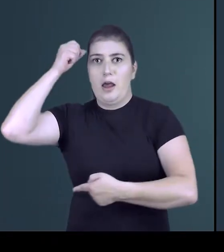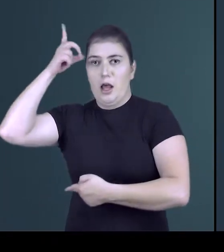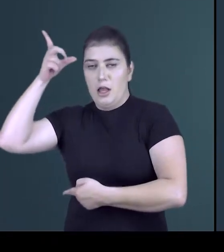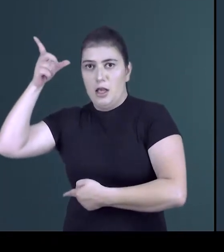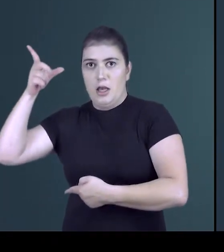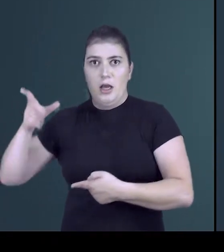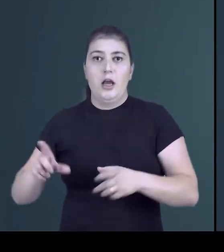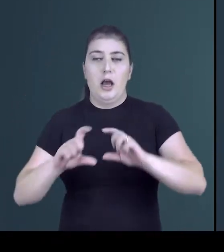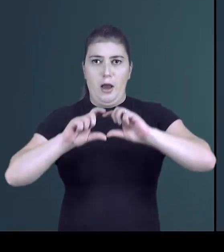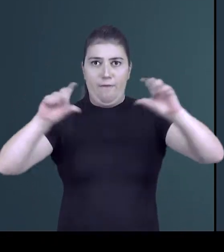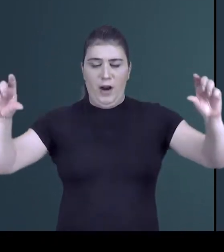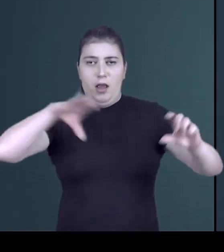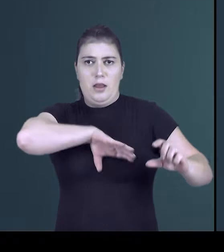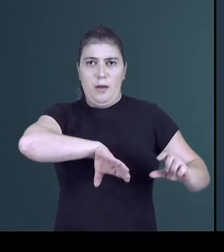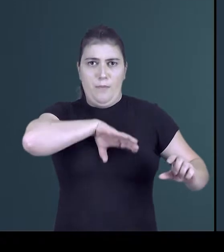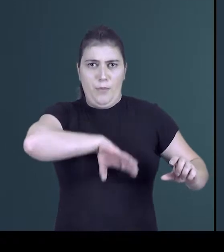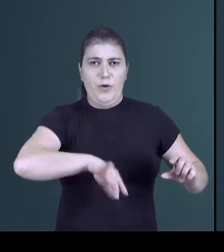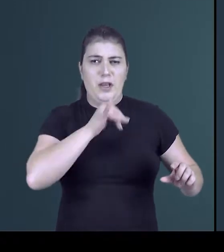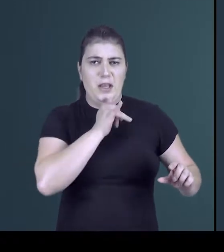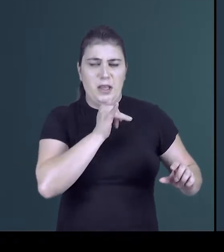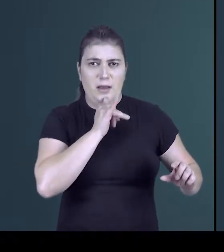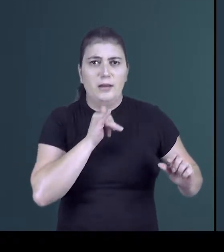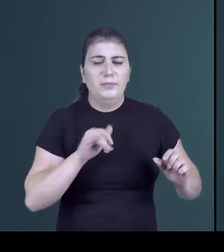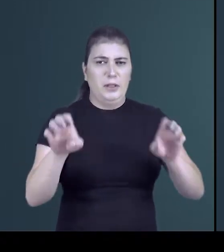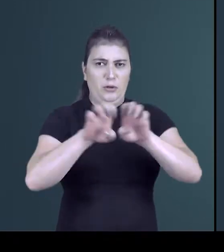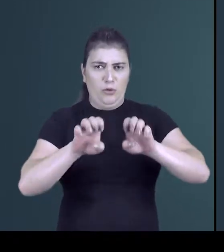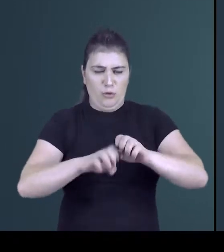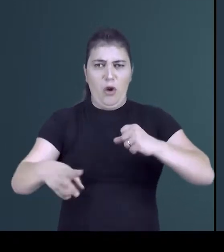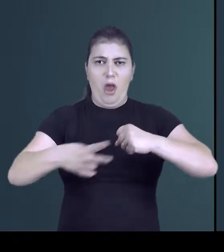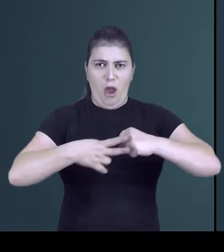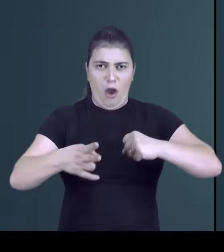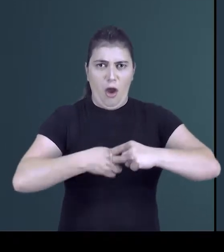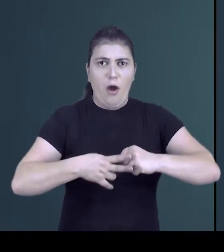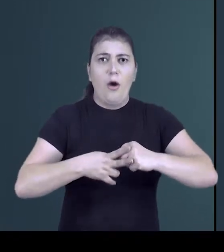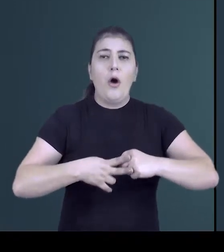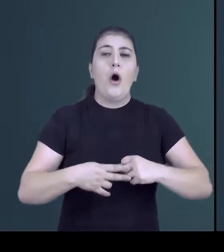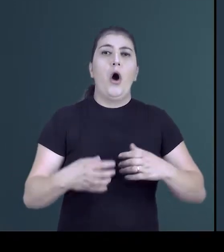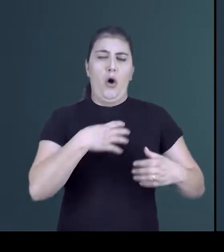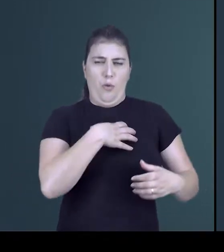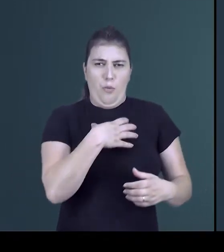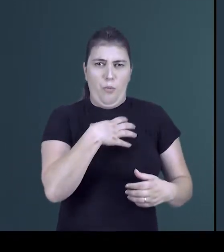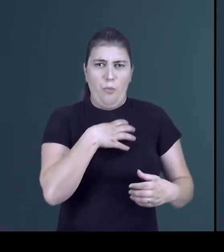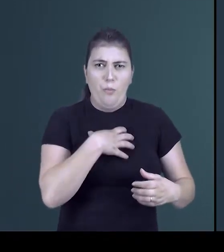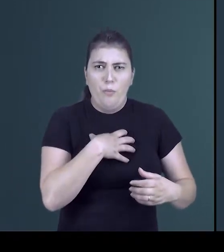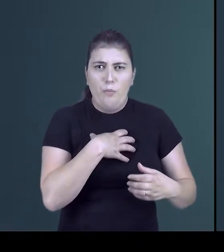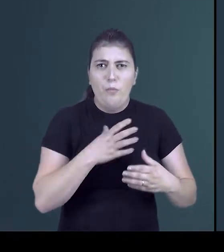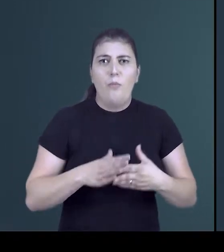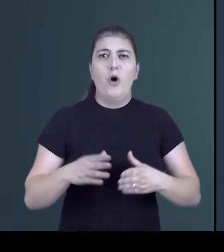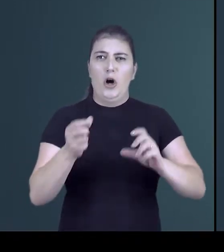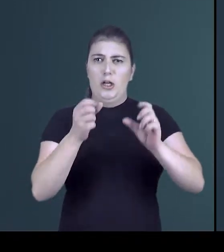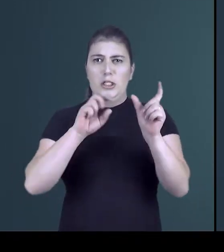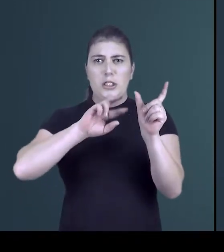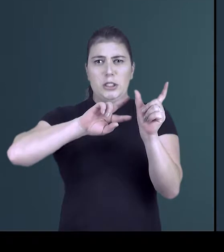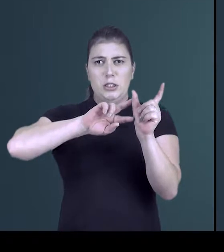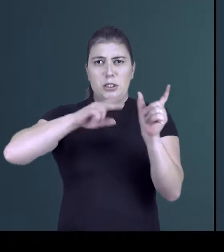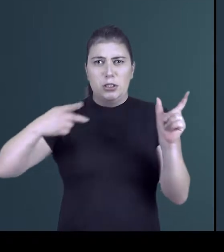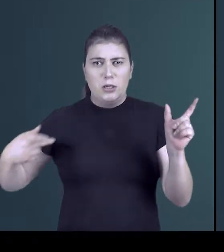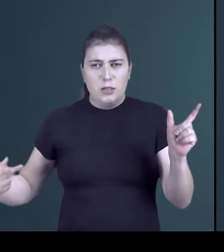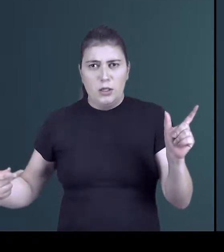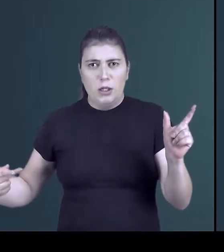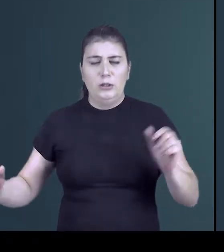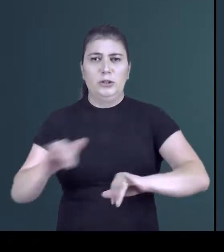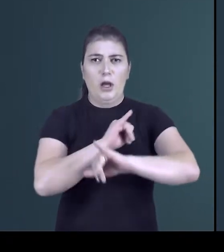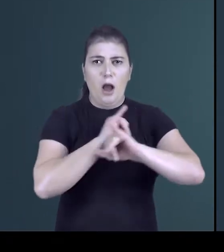Vejam que aqui tem uma estrutura verbal. Eu estou dando um modo, uma característica, uma